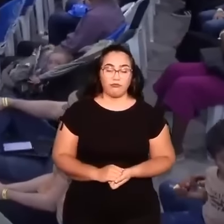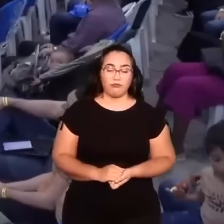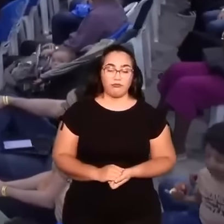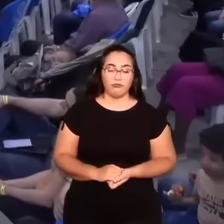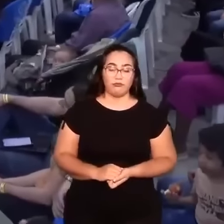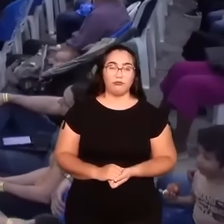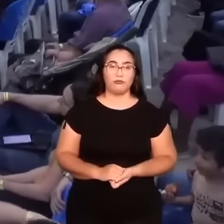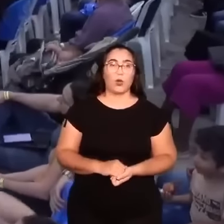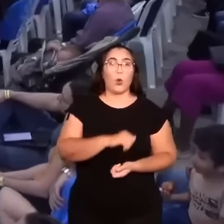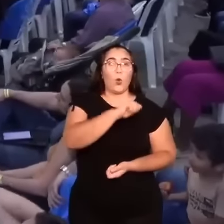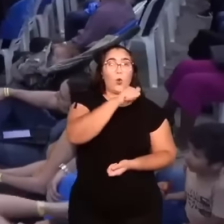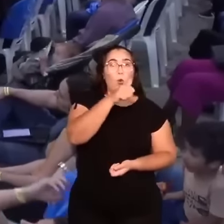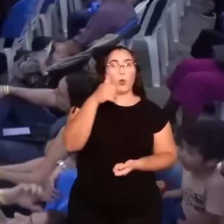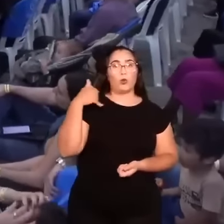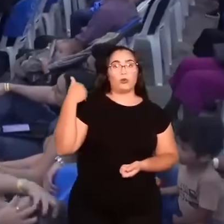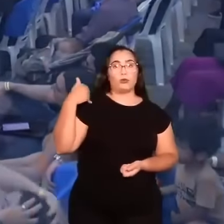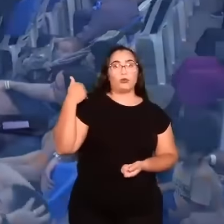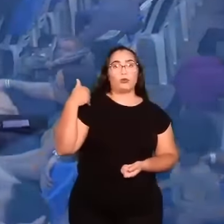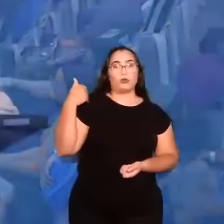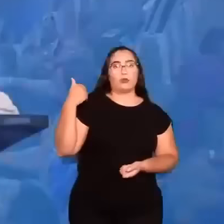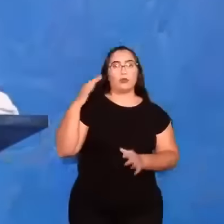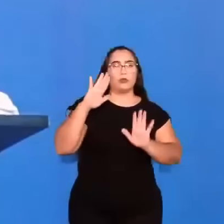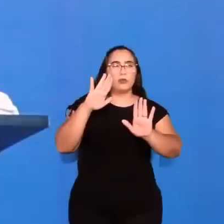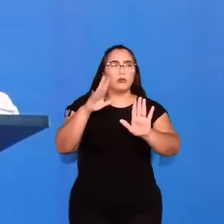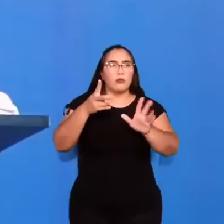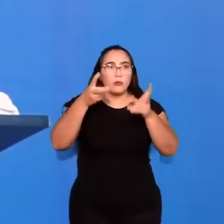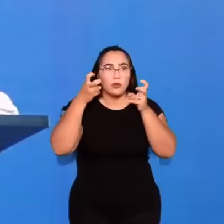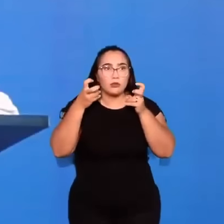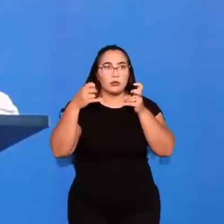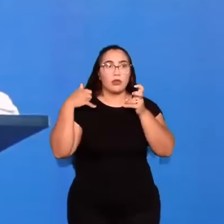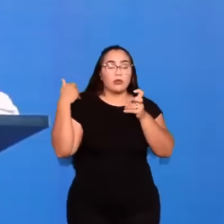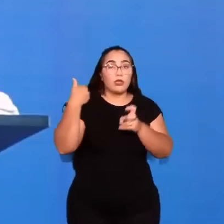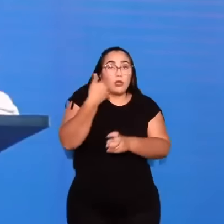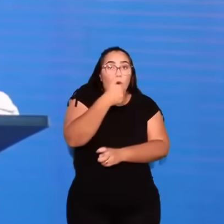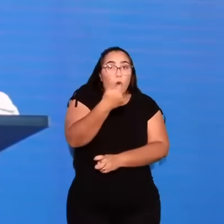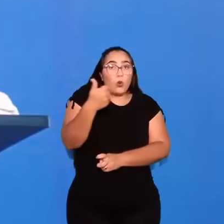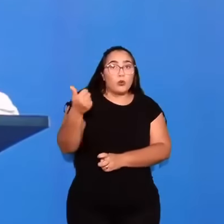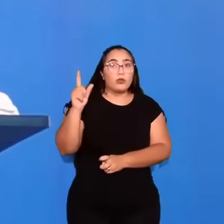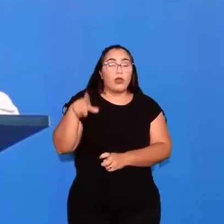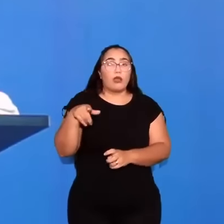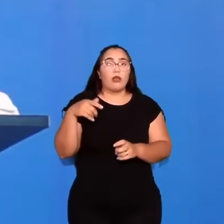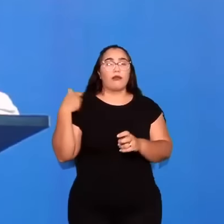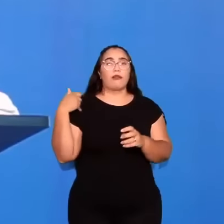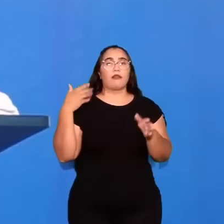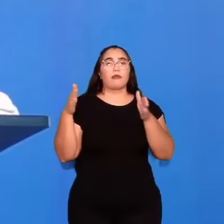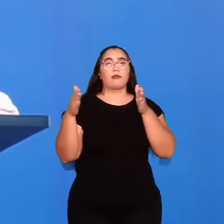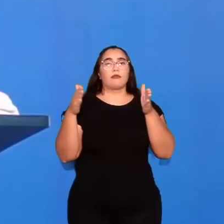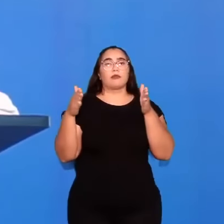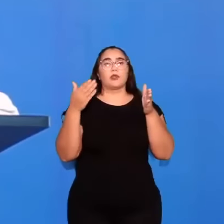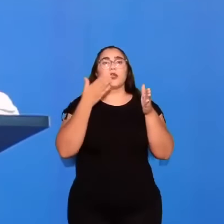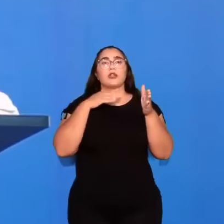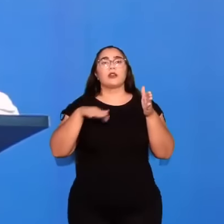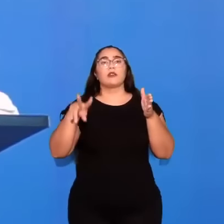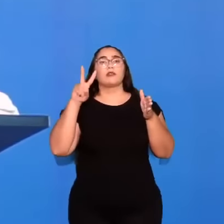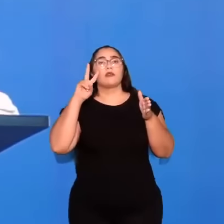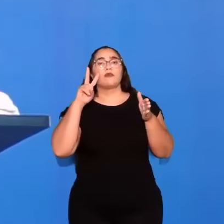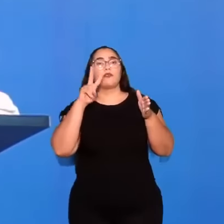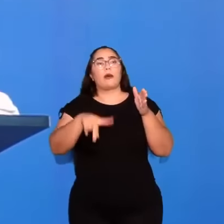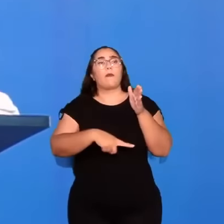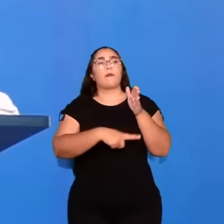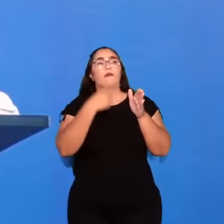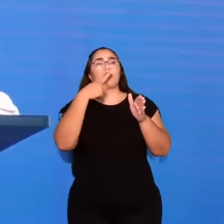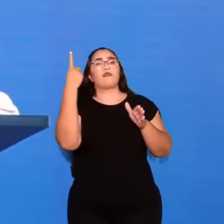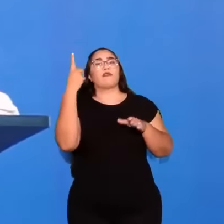11 anos. Escute isso aqui. 11 anos é a idade média em que uma criança vê pornografia online